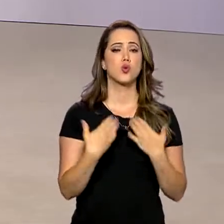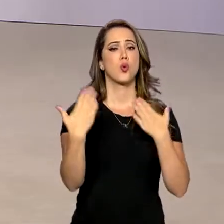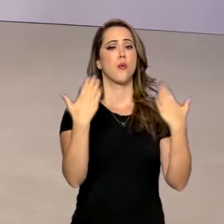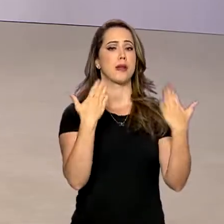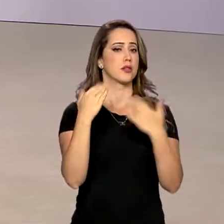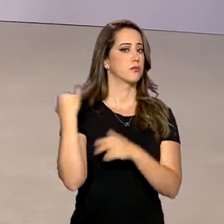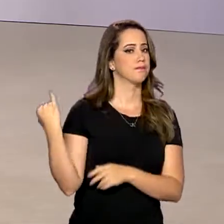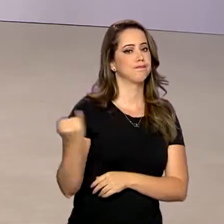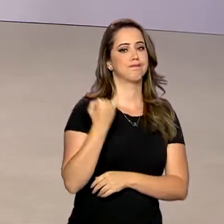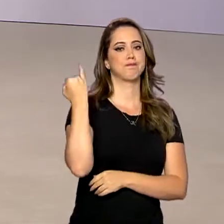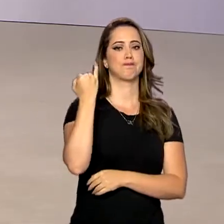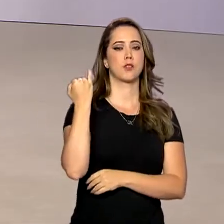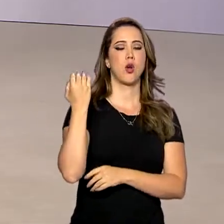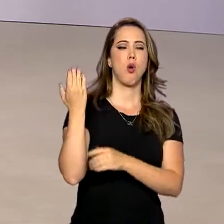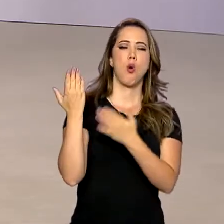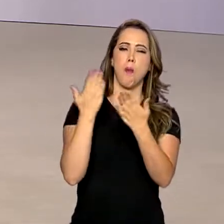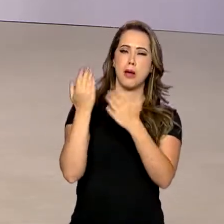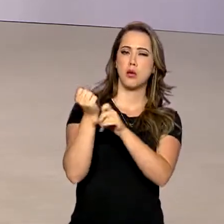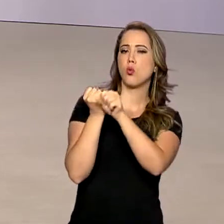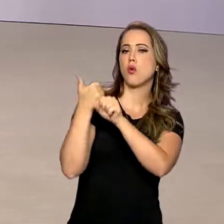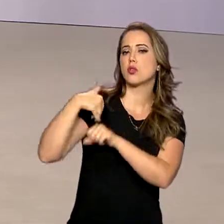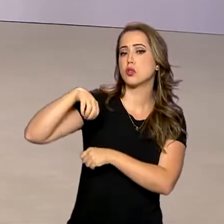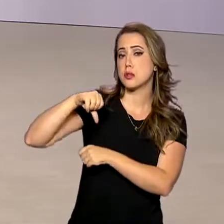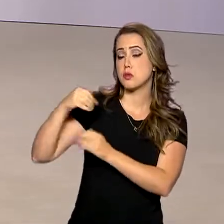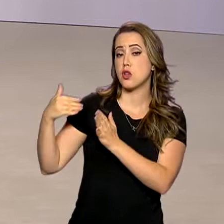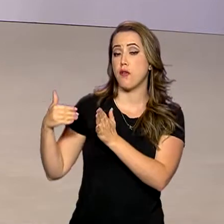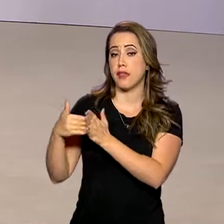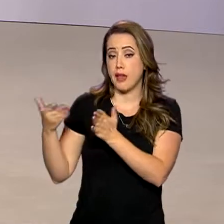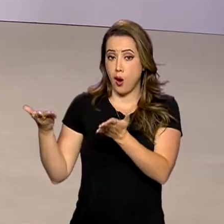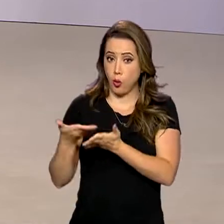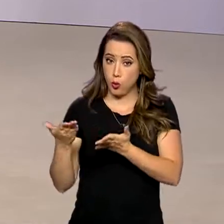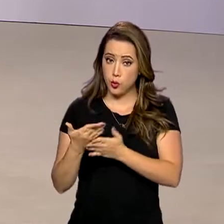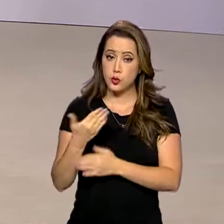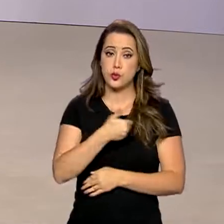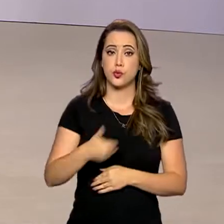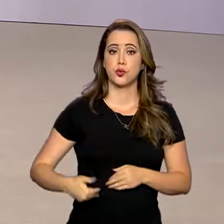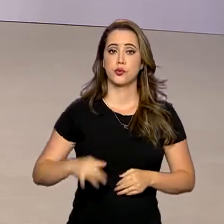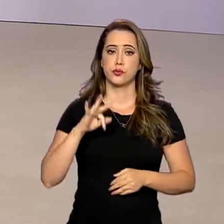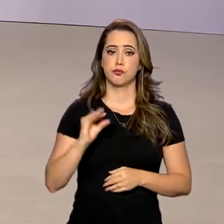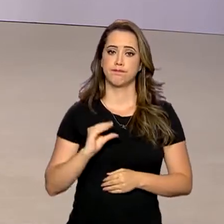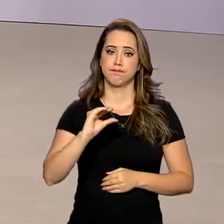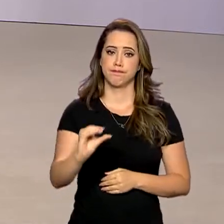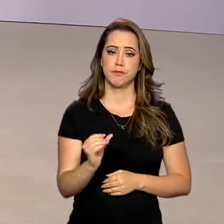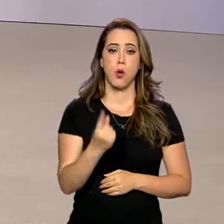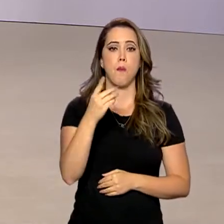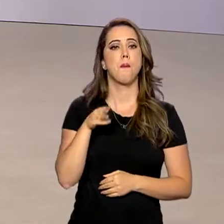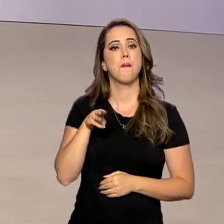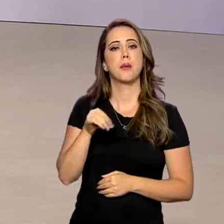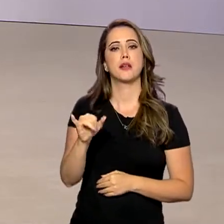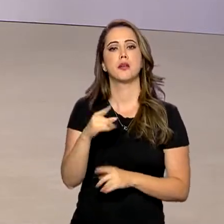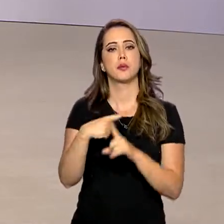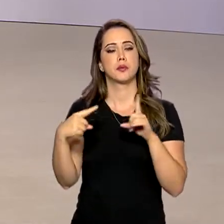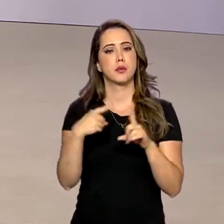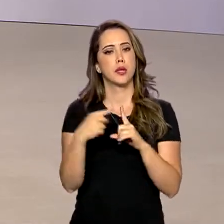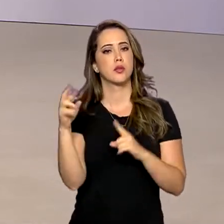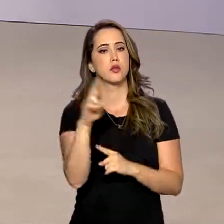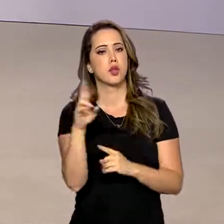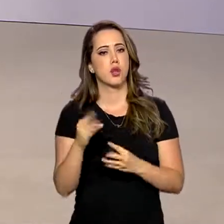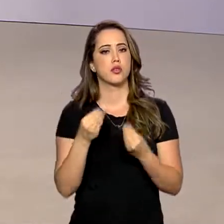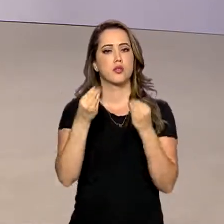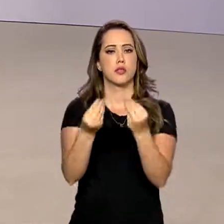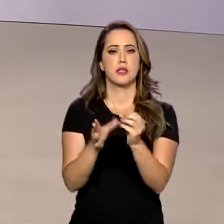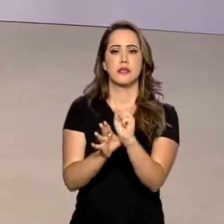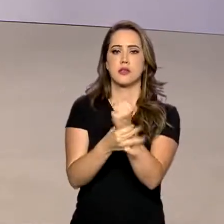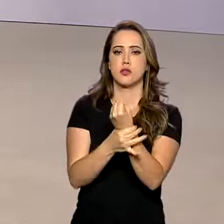importante. Desde 2019, o governo federal investiu mais de um bilhão e meio de reais em ações de garantia dos